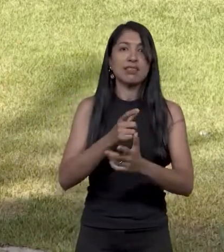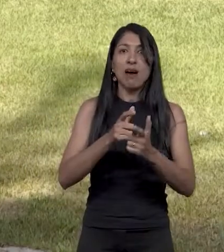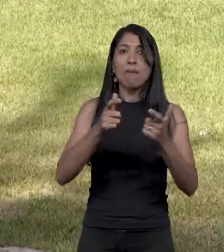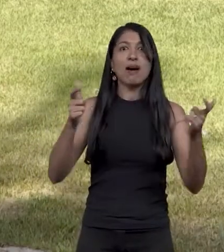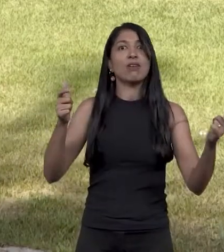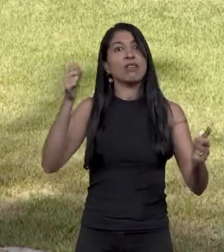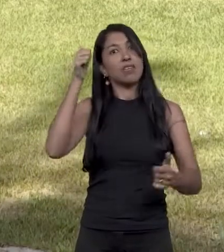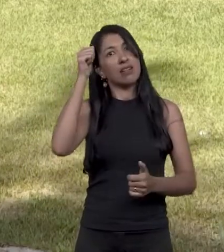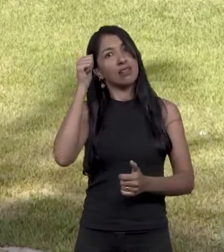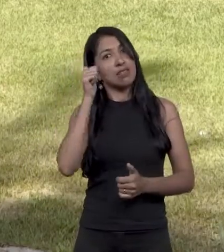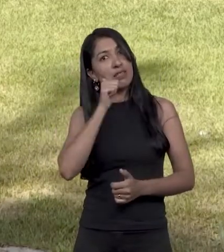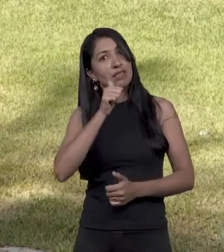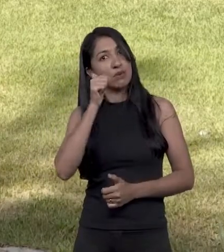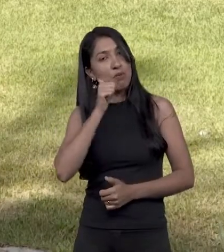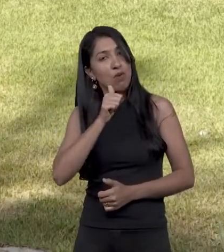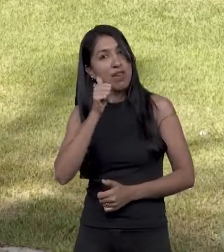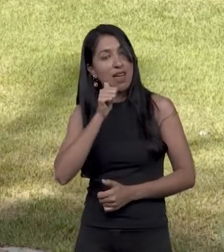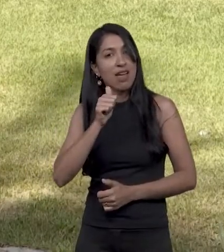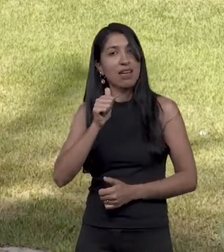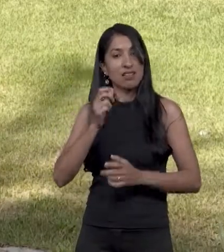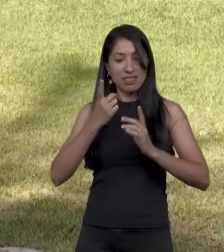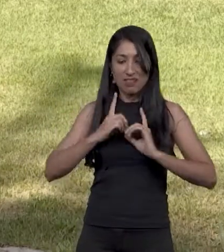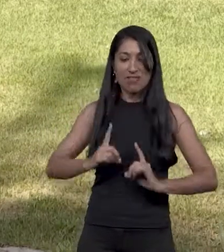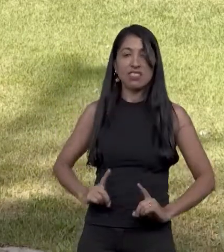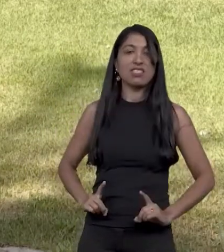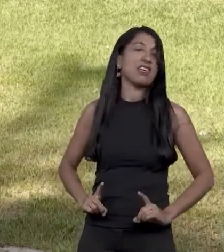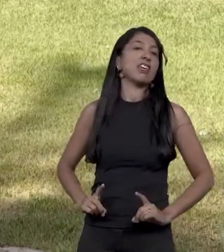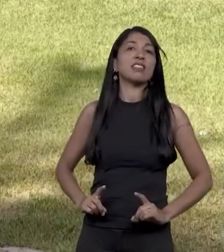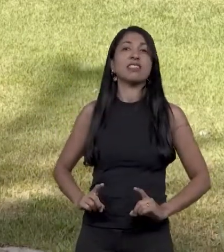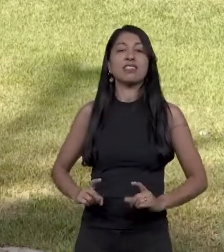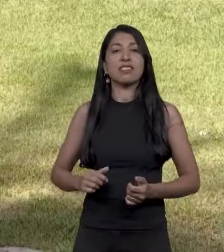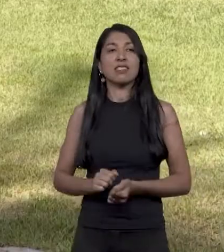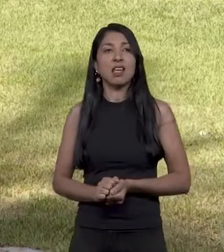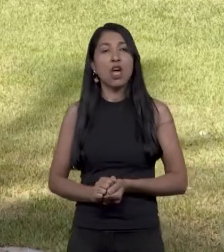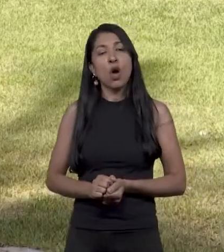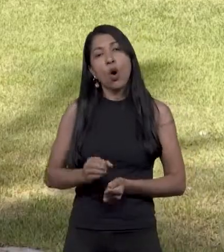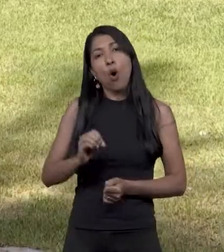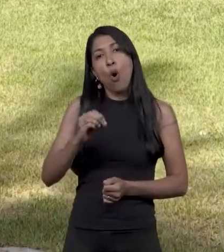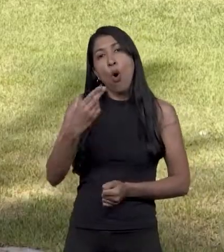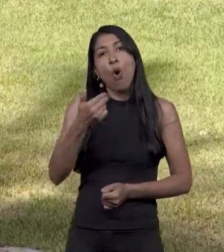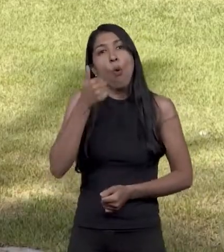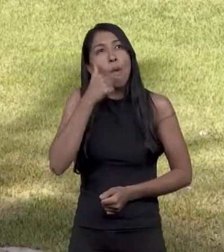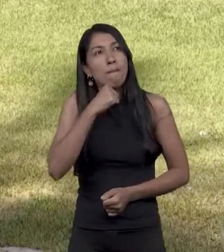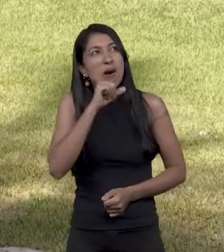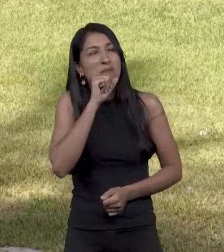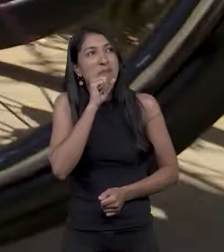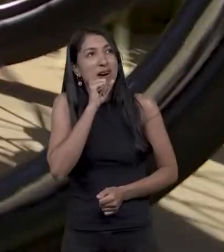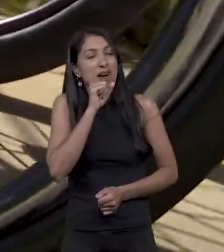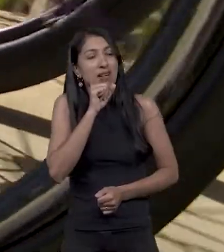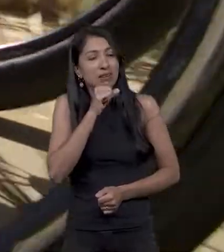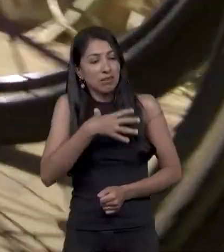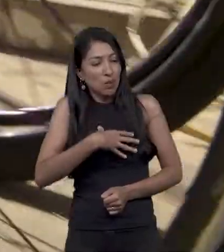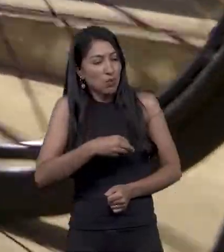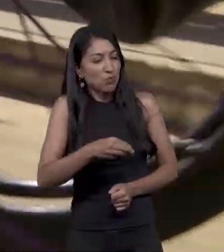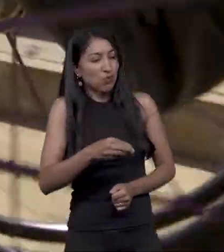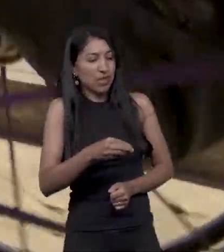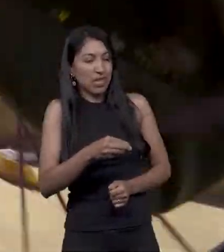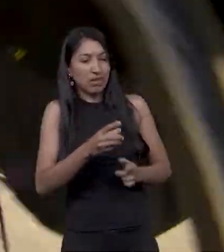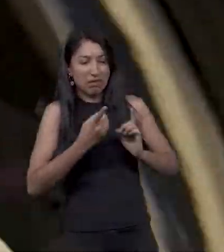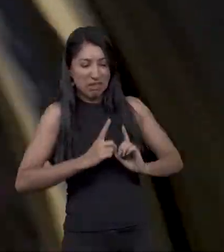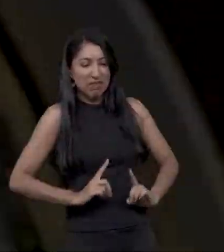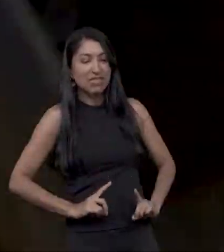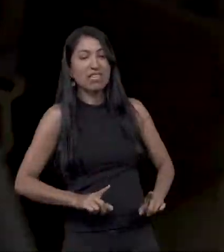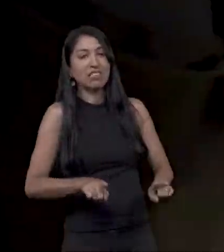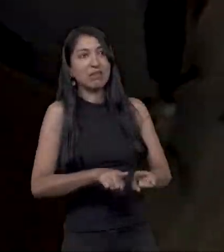lá eram meninas com deficiência, mulheres com deficiência ou mãe de filhos com deficiência. E isso me chocou